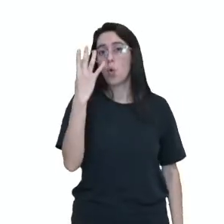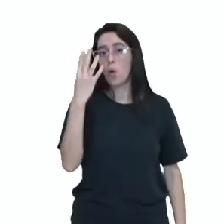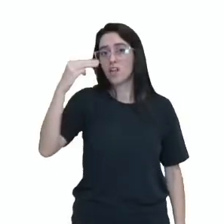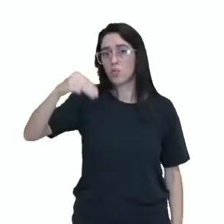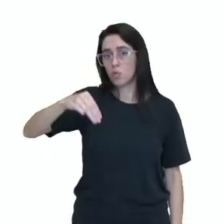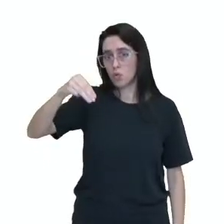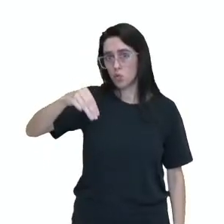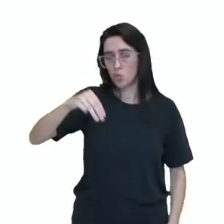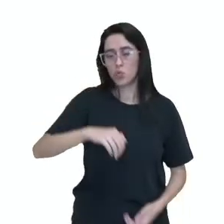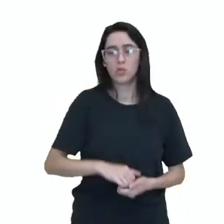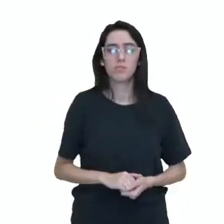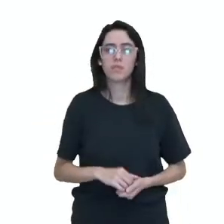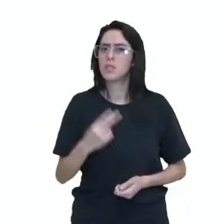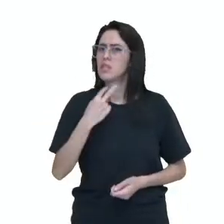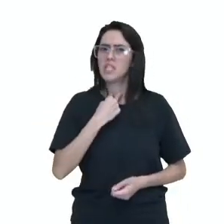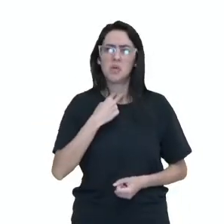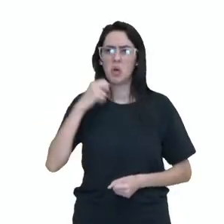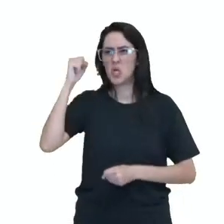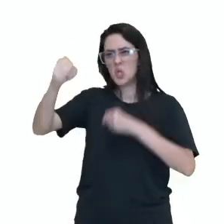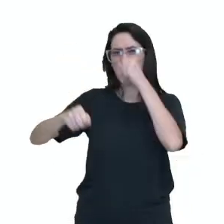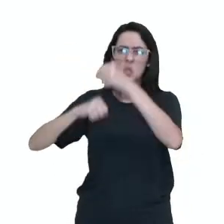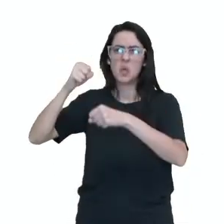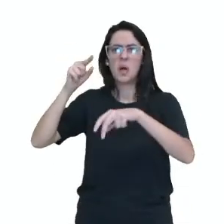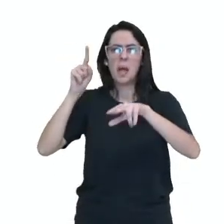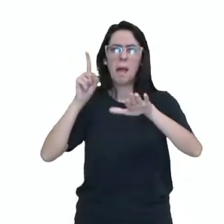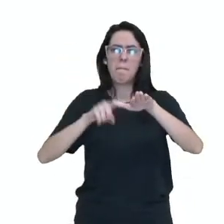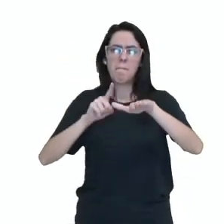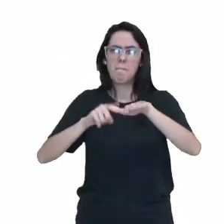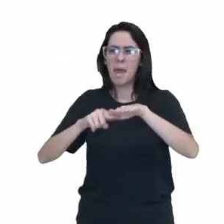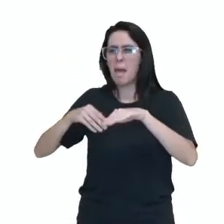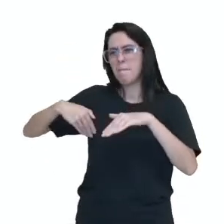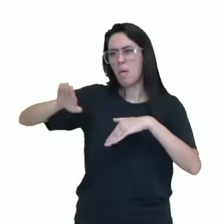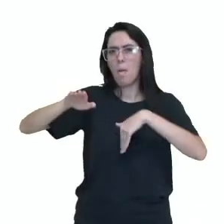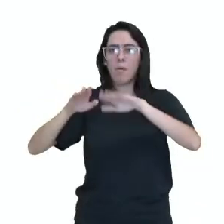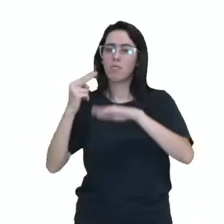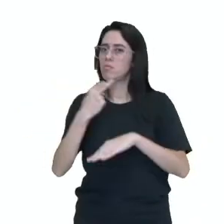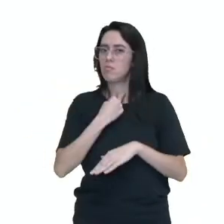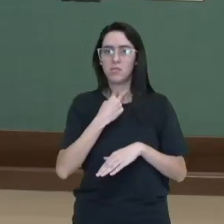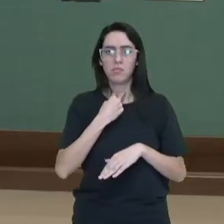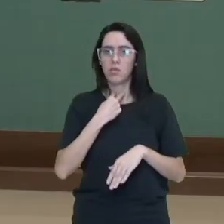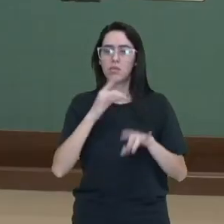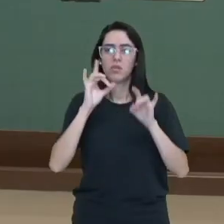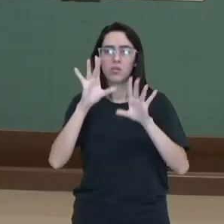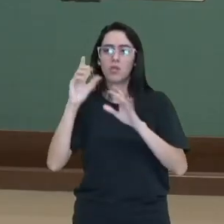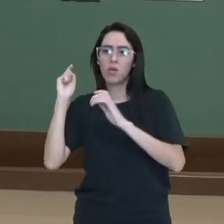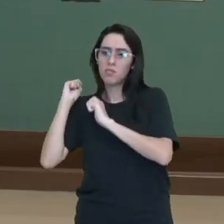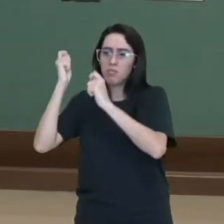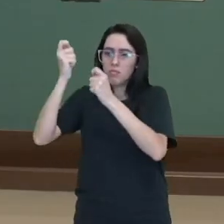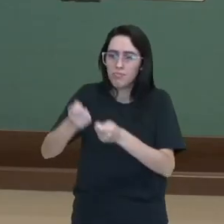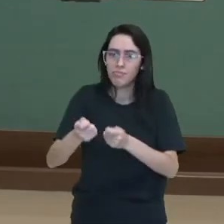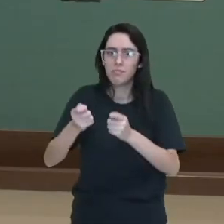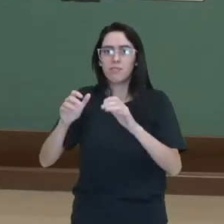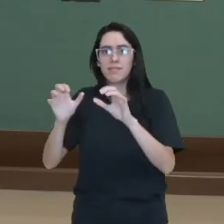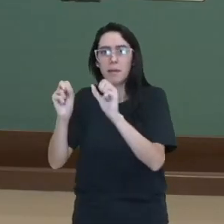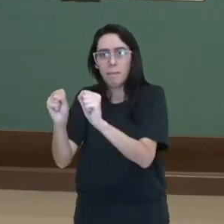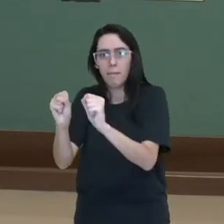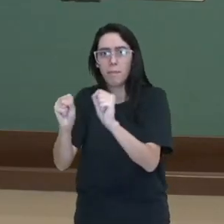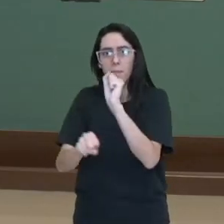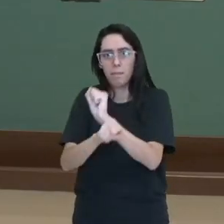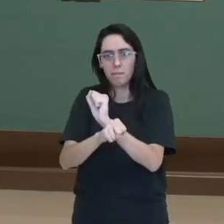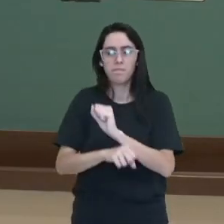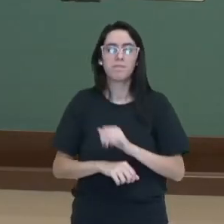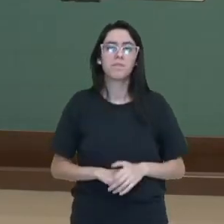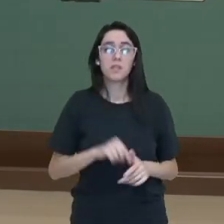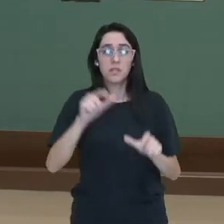Não são permitidos socos ou chutes, apenas os golpes, né? De queda e mobilização. E os lutadores